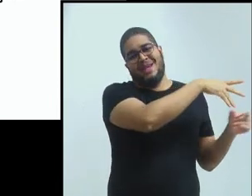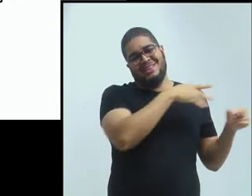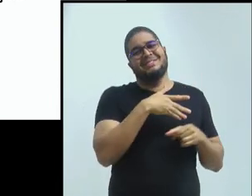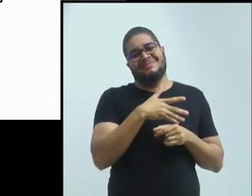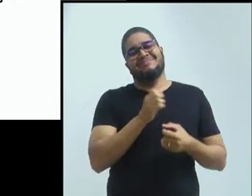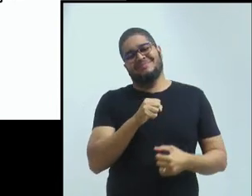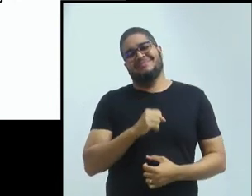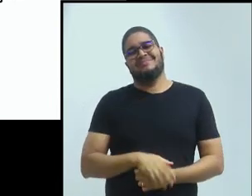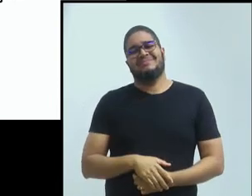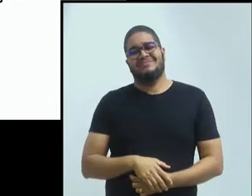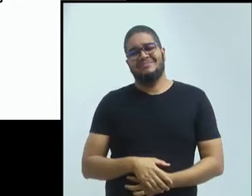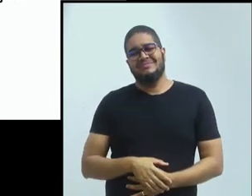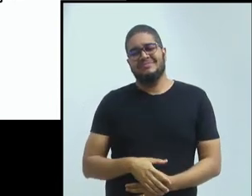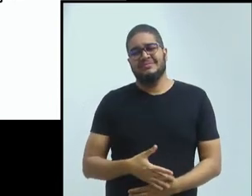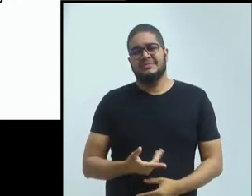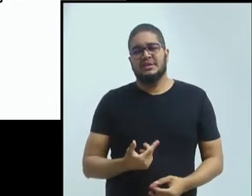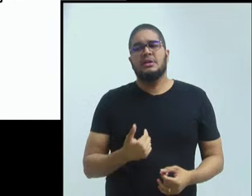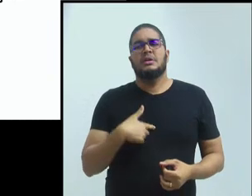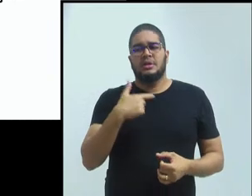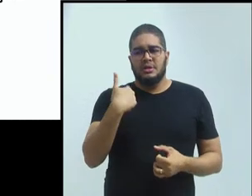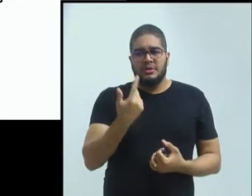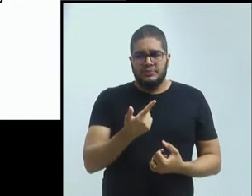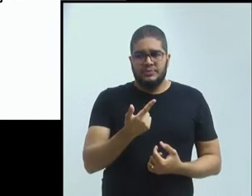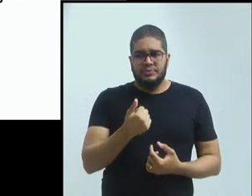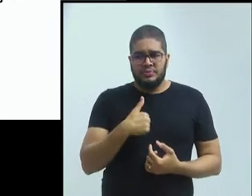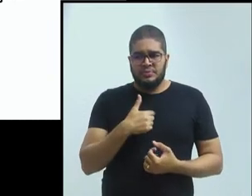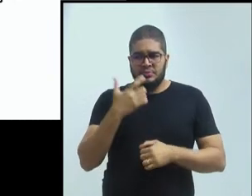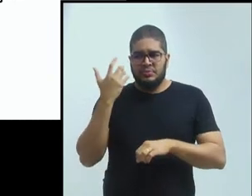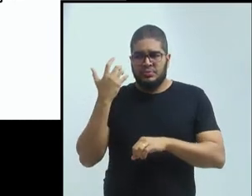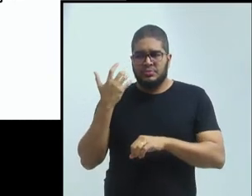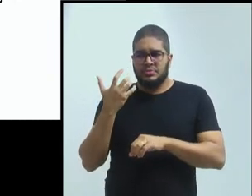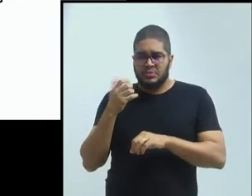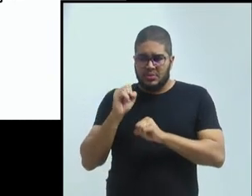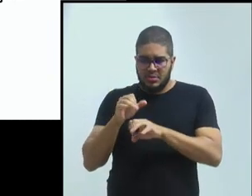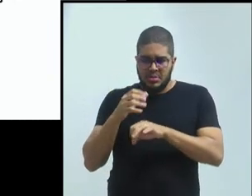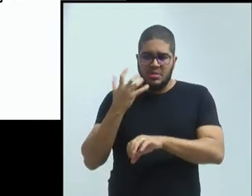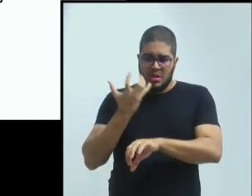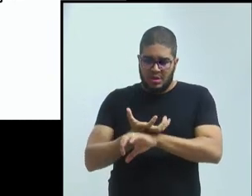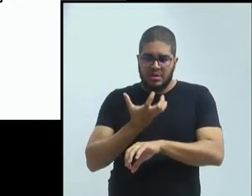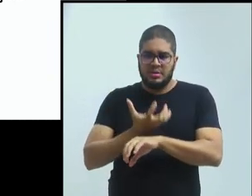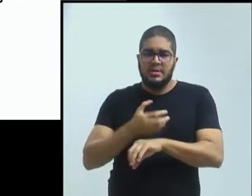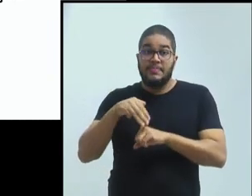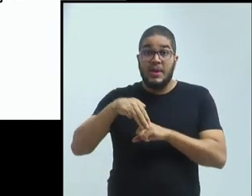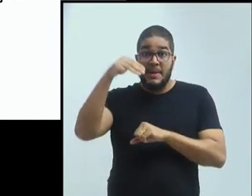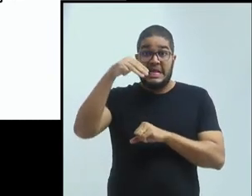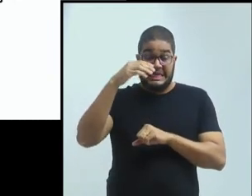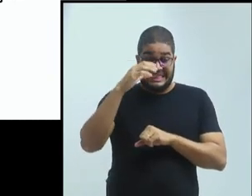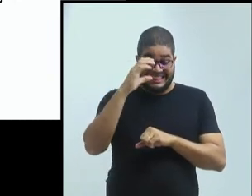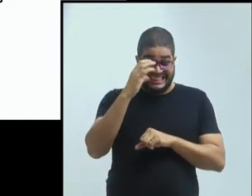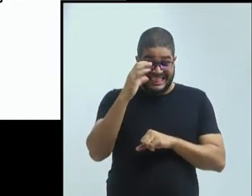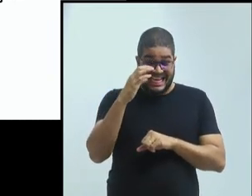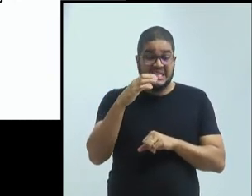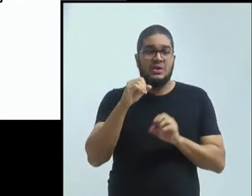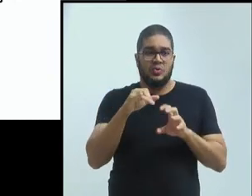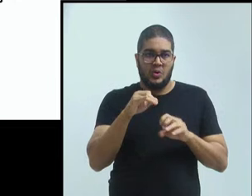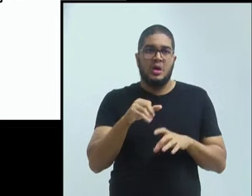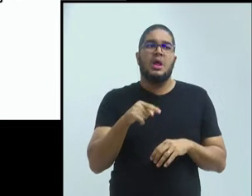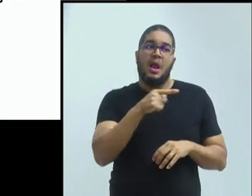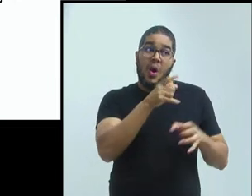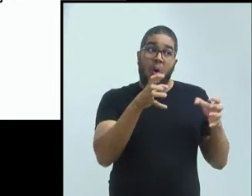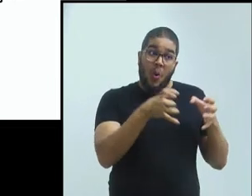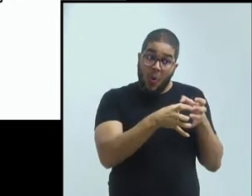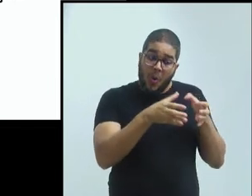depois eu ministrei uma disciplina em um mestrado de ciências de educação para um grupo que era da especialidade em língua